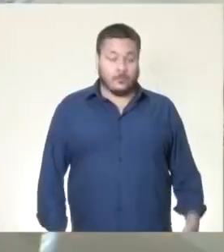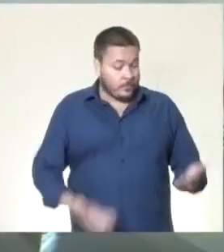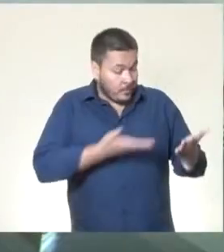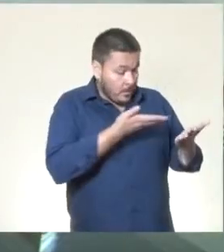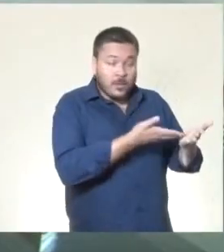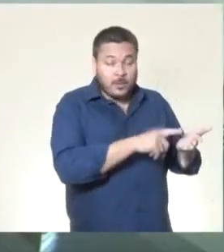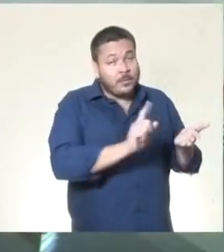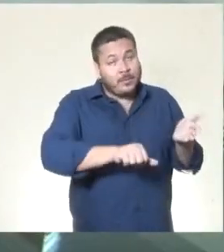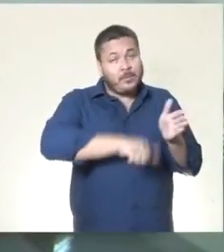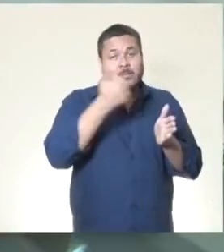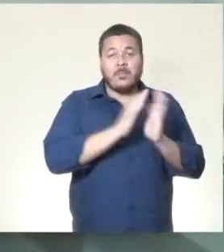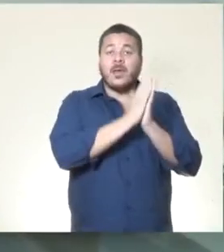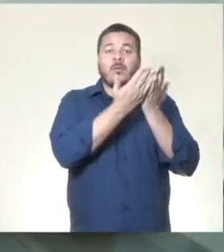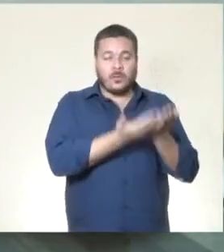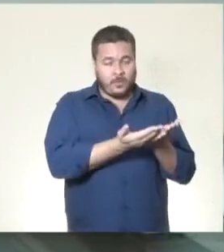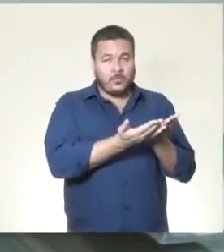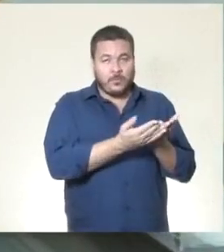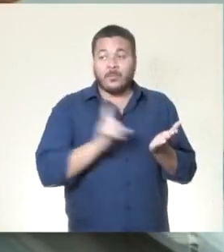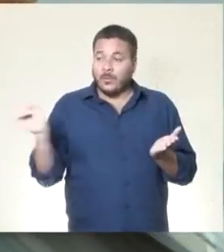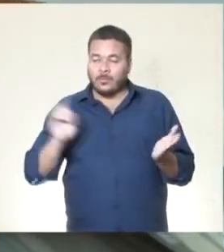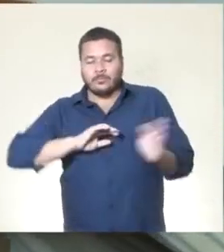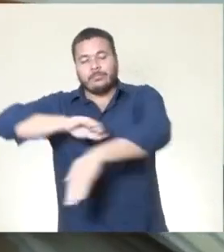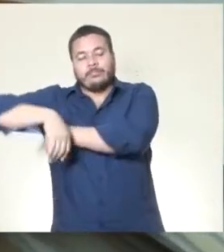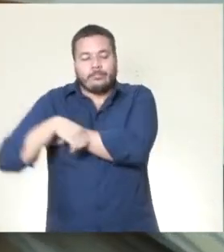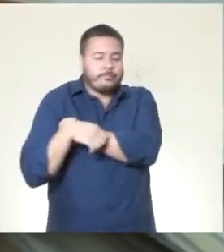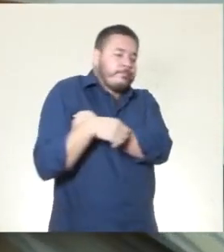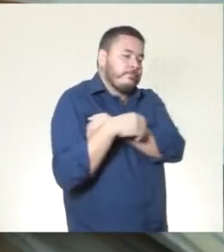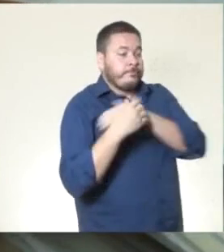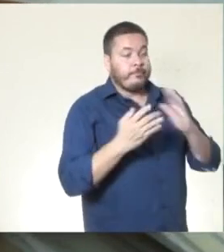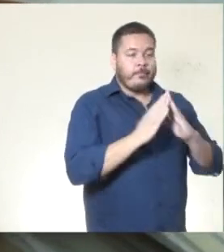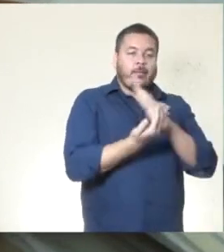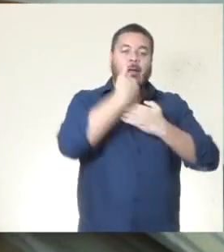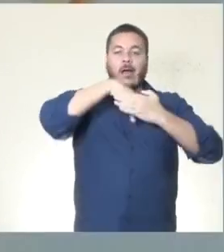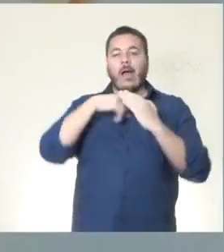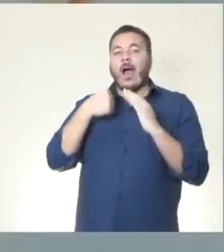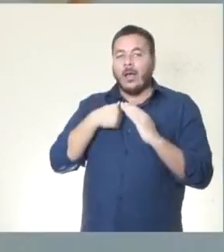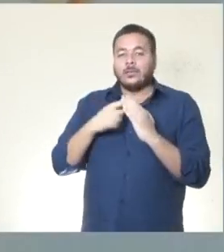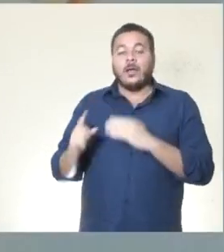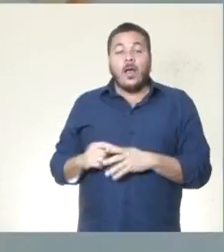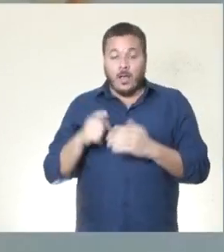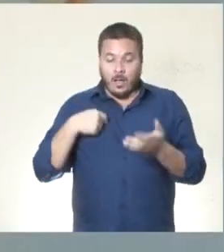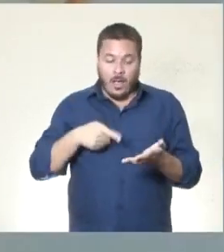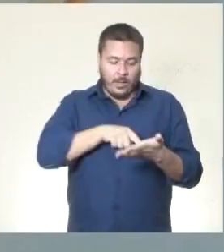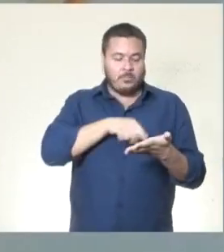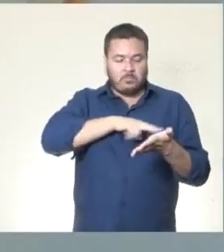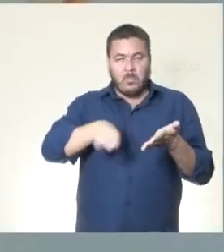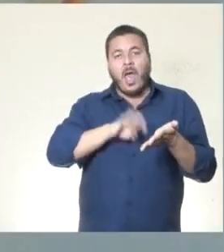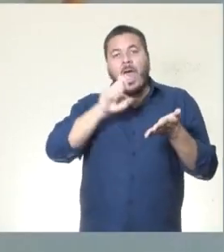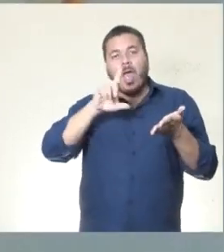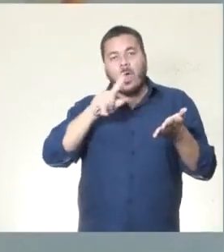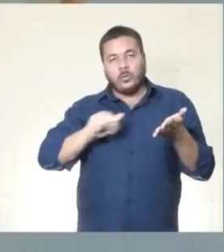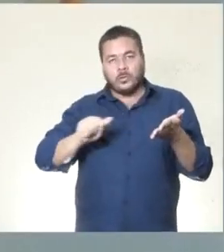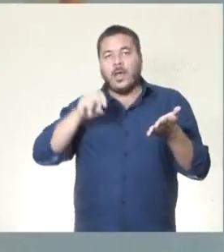Olha, esse daqui foi o primeiro livro. Ela foi lá em casa com ele. Esse daqui está a Elza e Miguel.